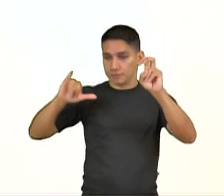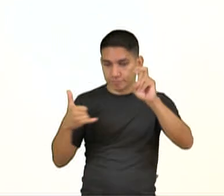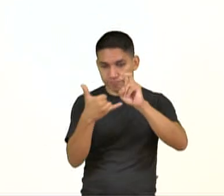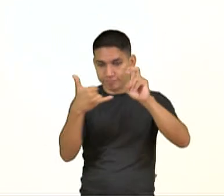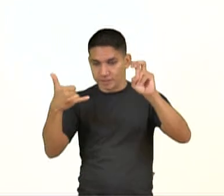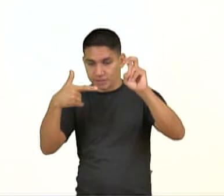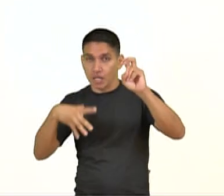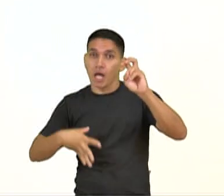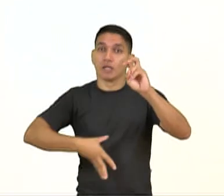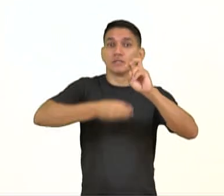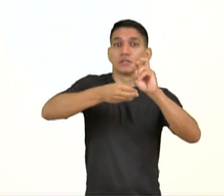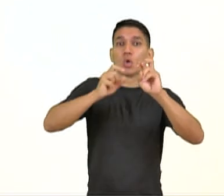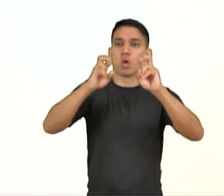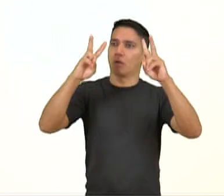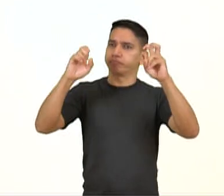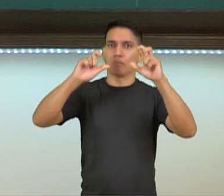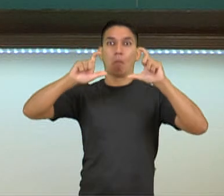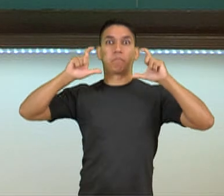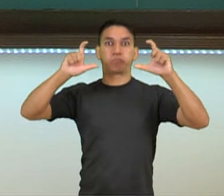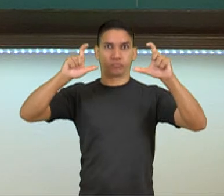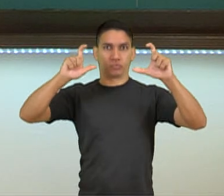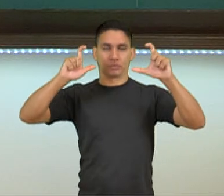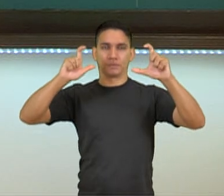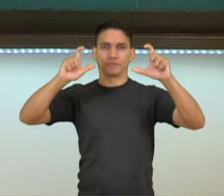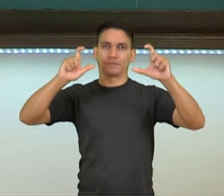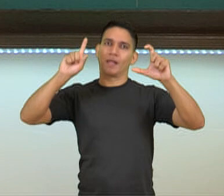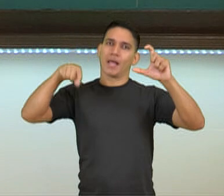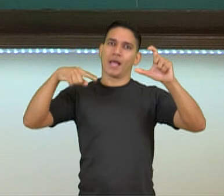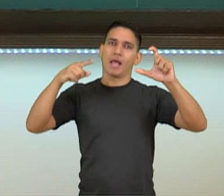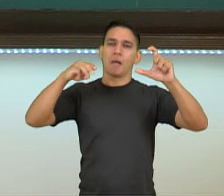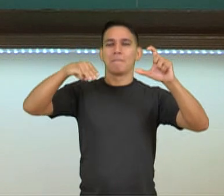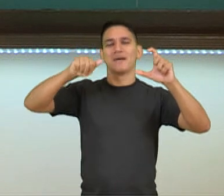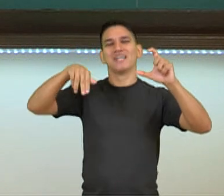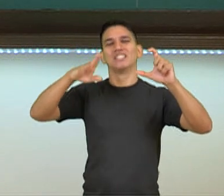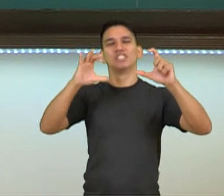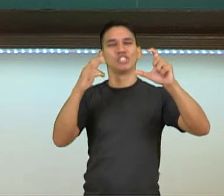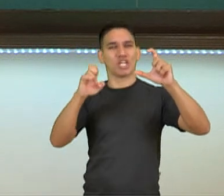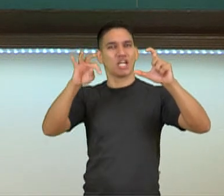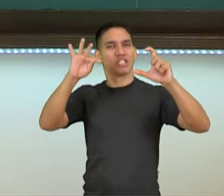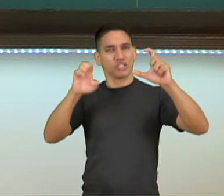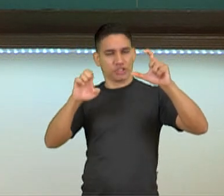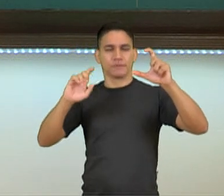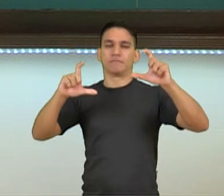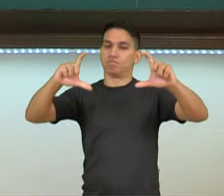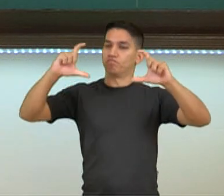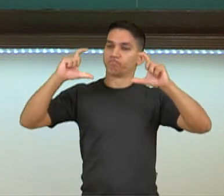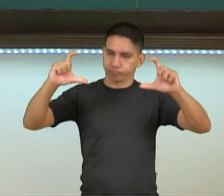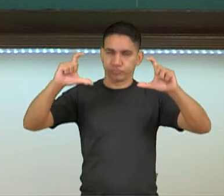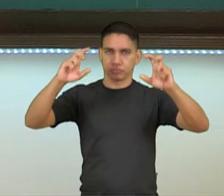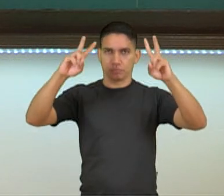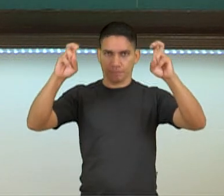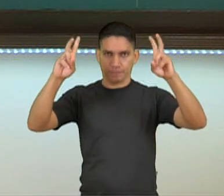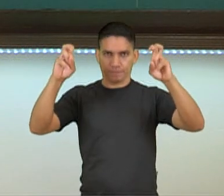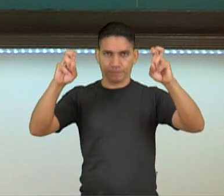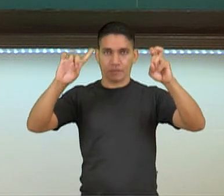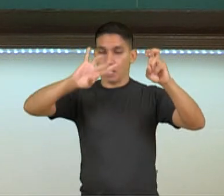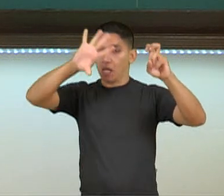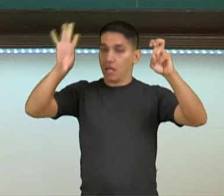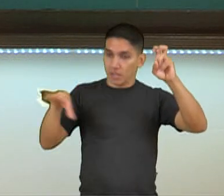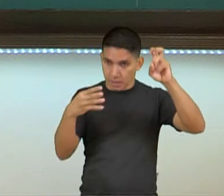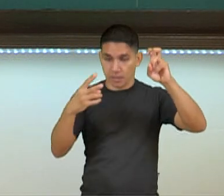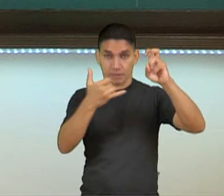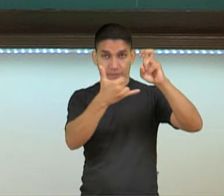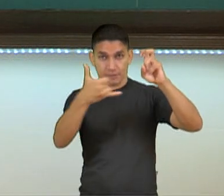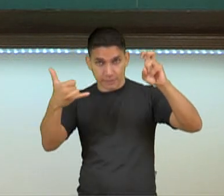então título principal vem em letra maior, que é o que a gente chama de manchete. E aí, então, a gente tem o auxiliar,